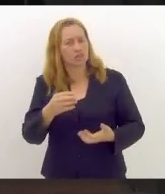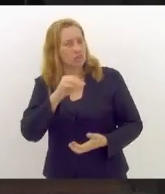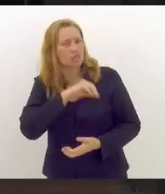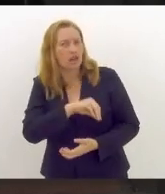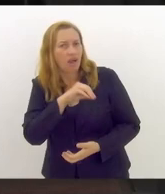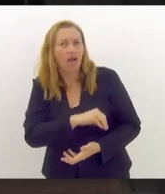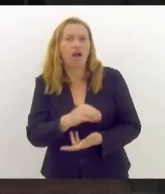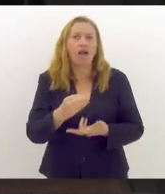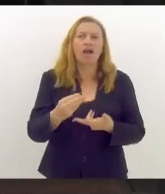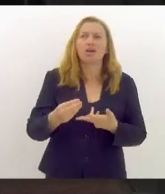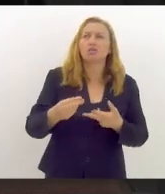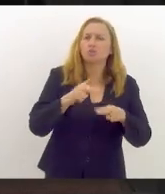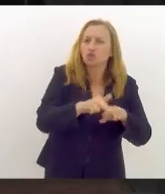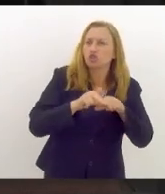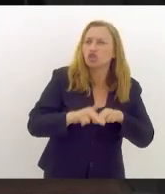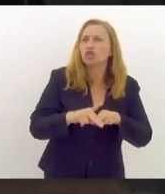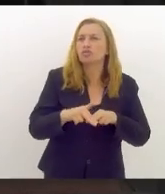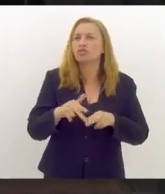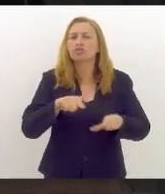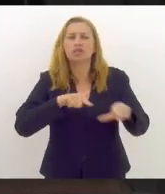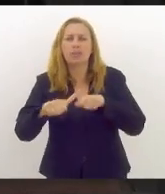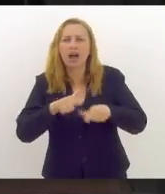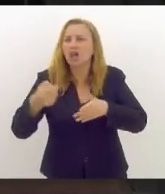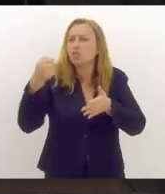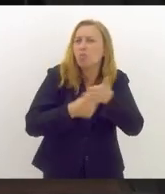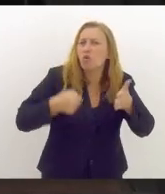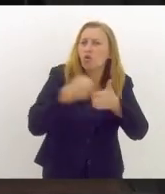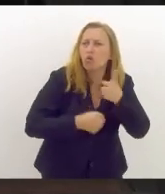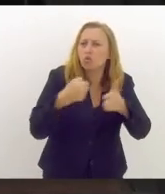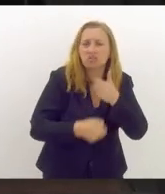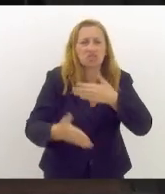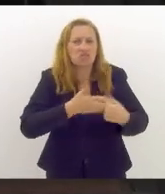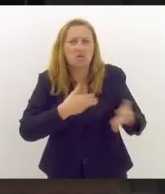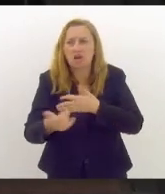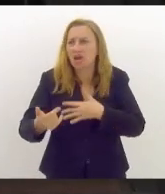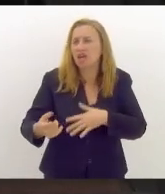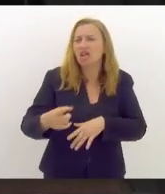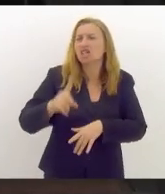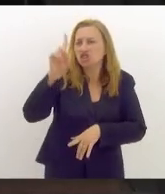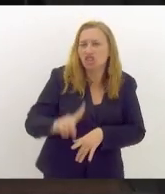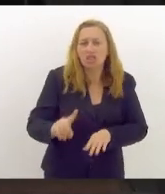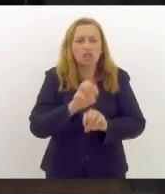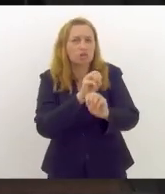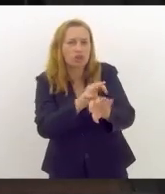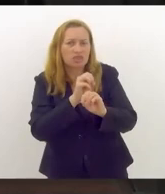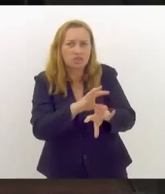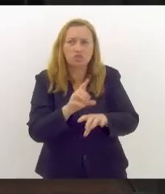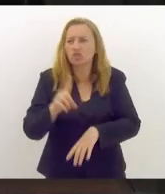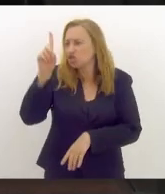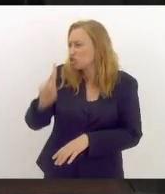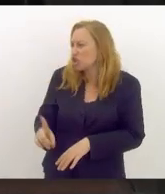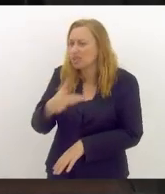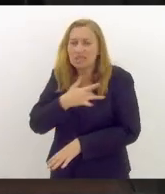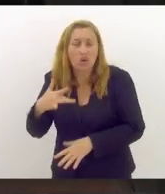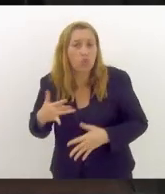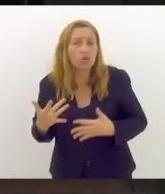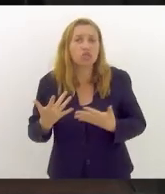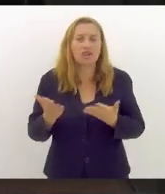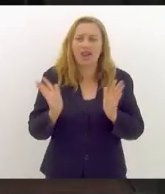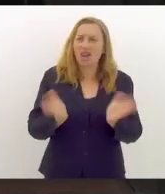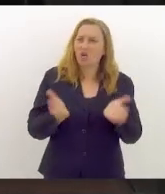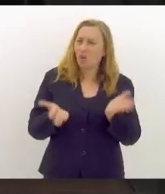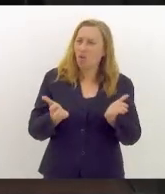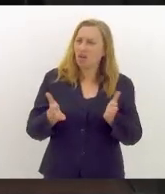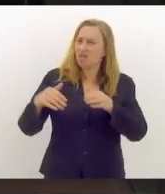de pautas, em defesa de empregos, por lutas, quaisquer que sejam, direito à educação, direito à saúde, enfim, agora,